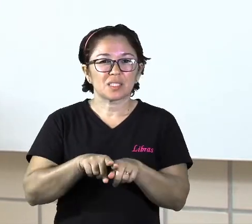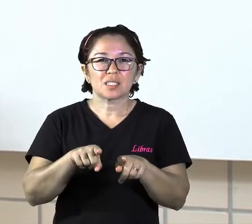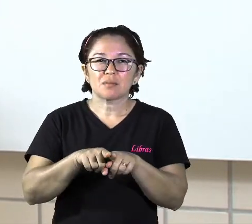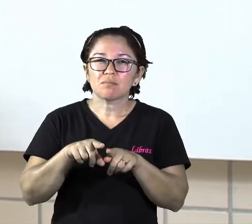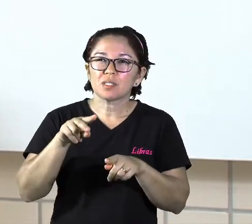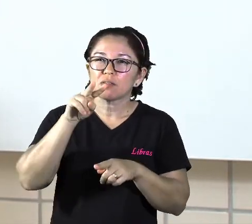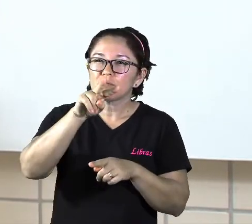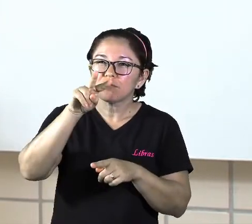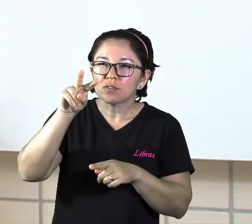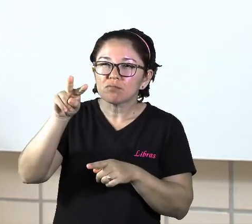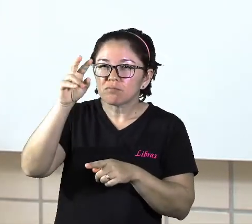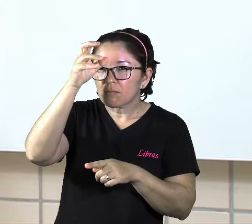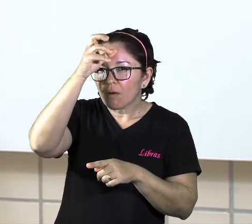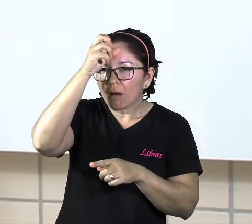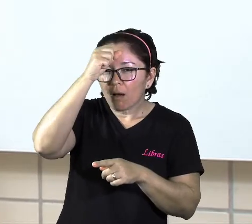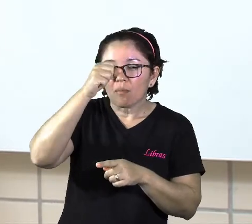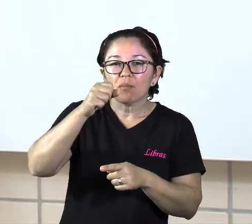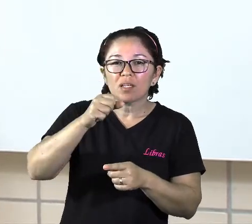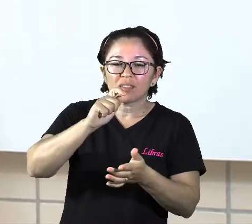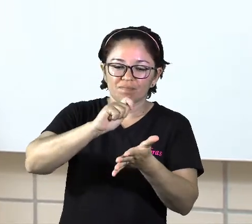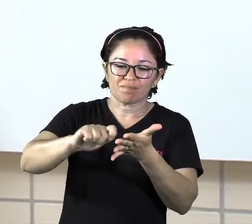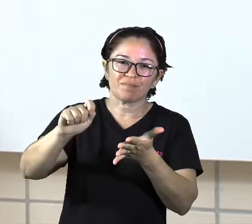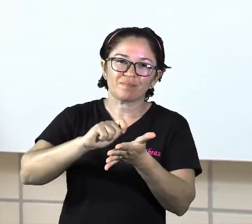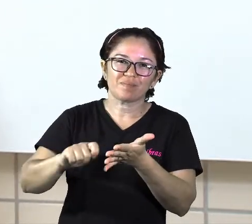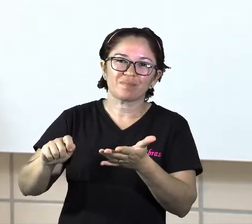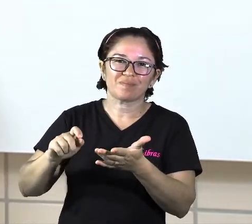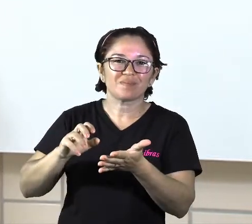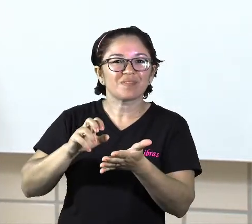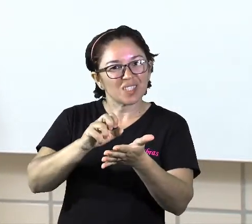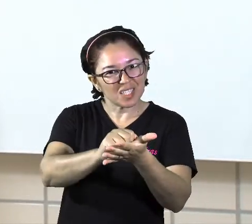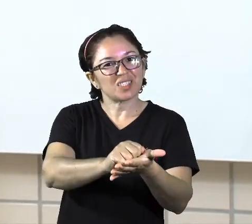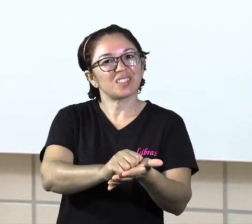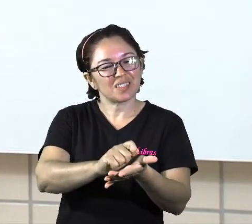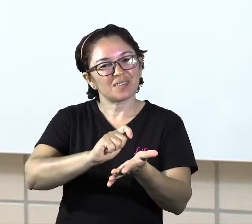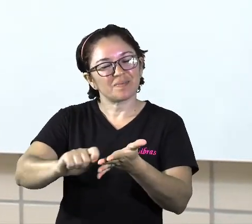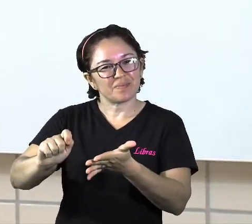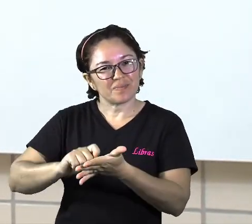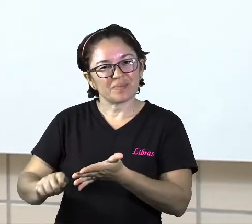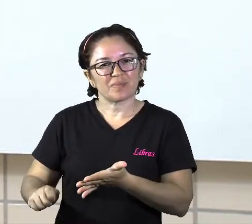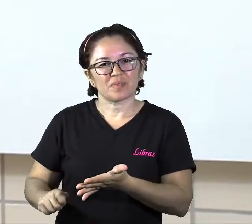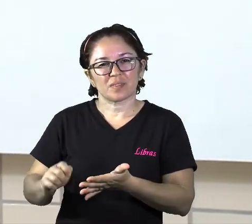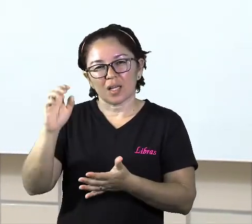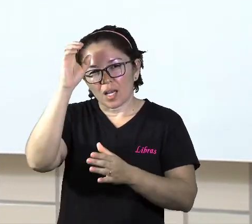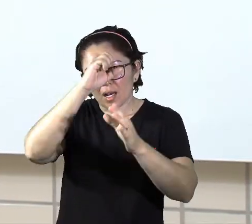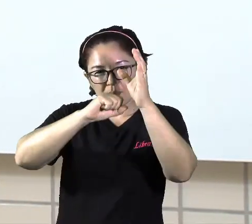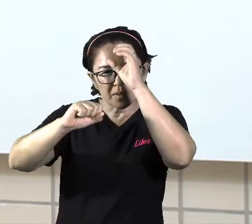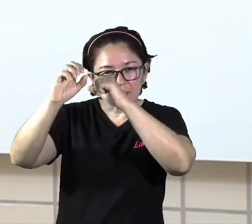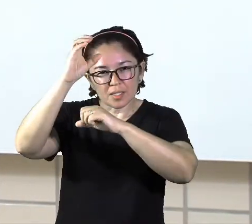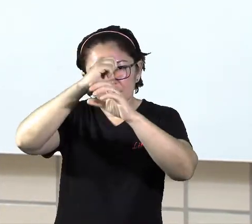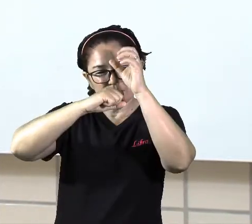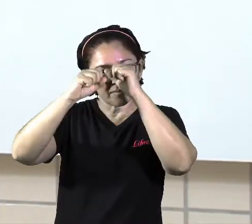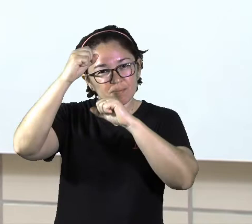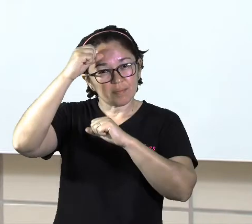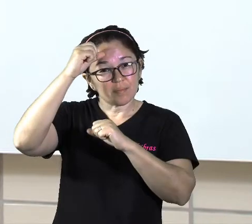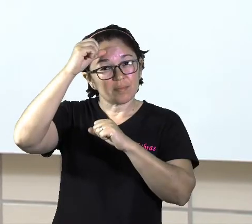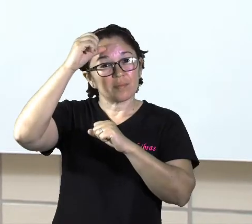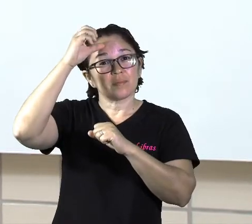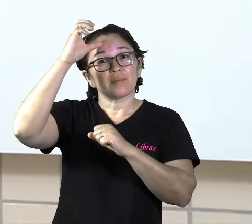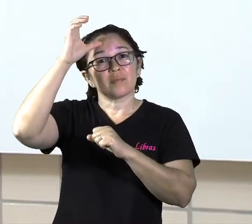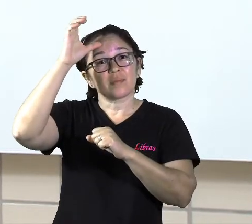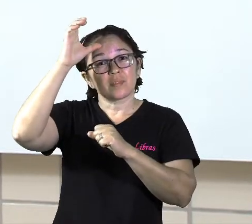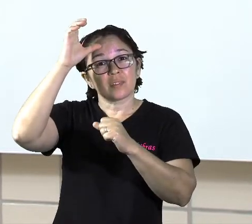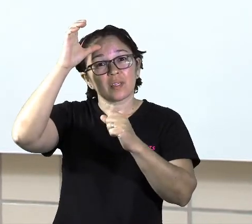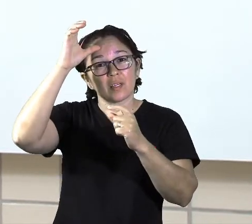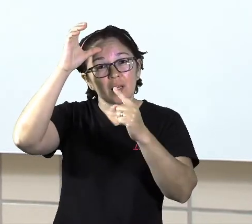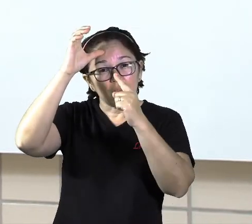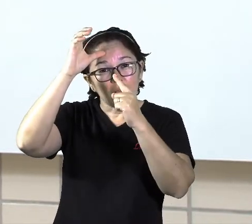né? O conhecimento do homem, ele foi avançando, se aprimorando ao longo do tempo e ele precisava registrar isso